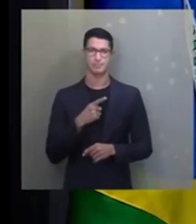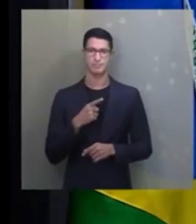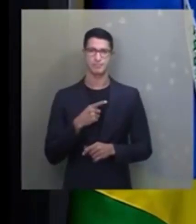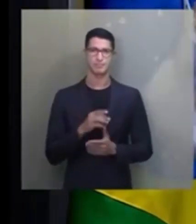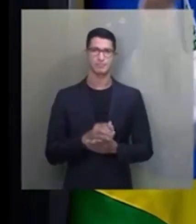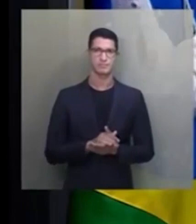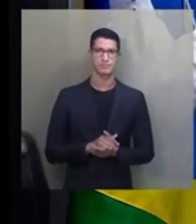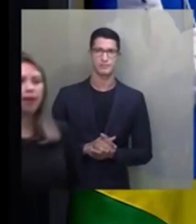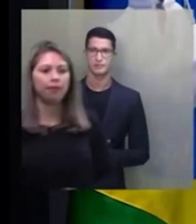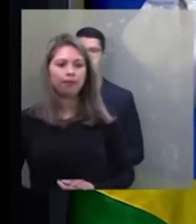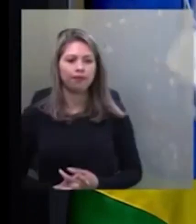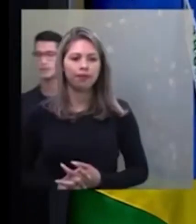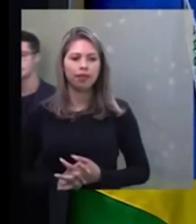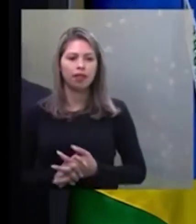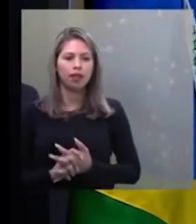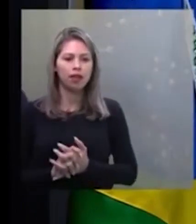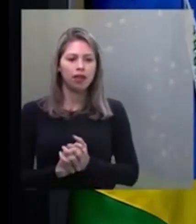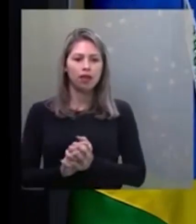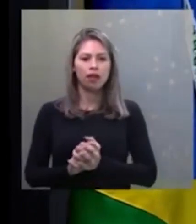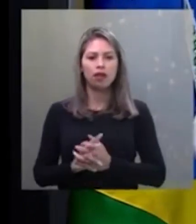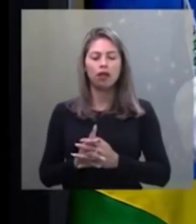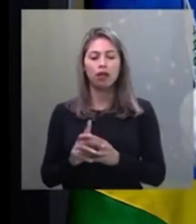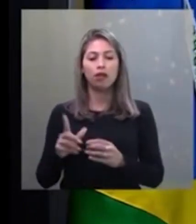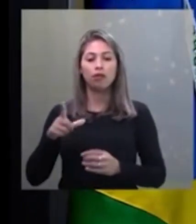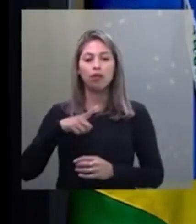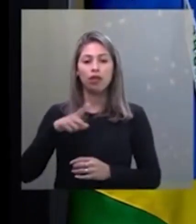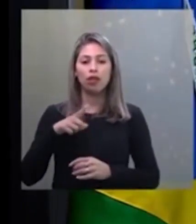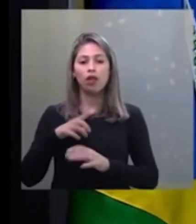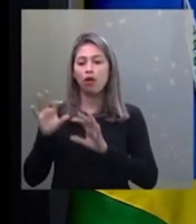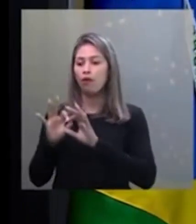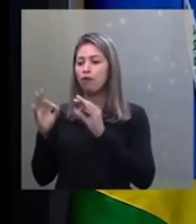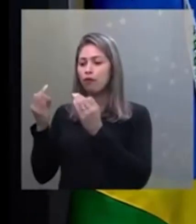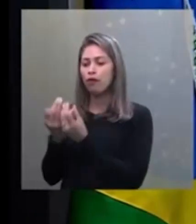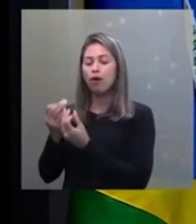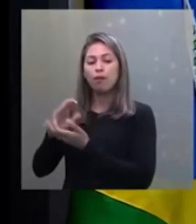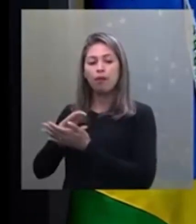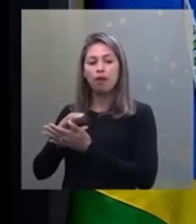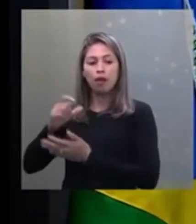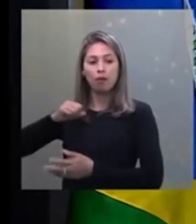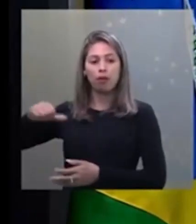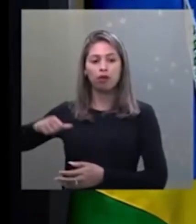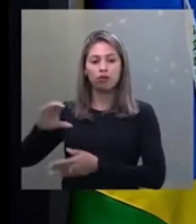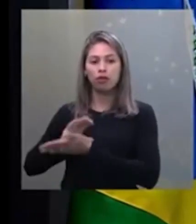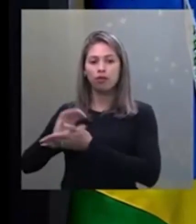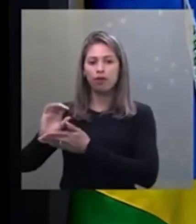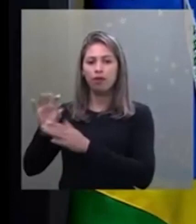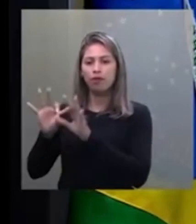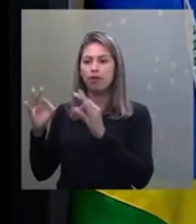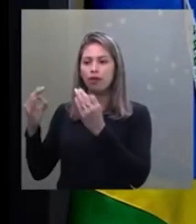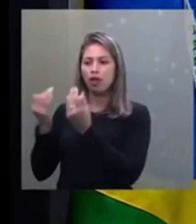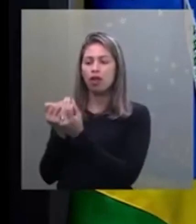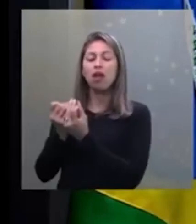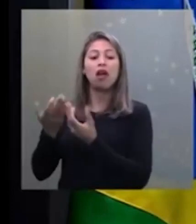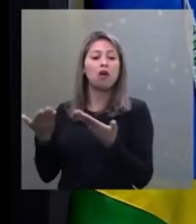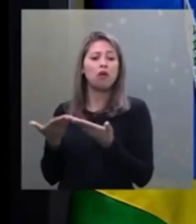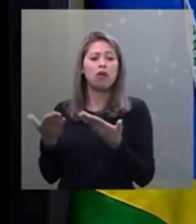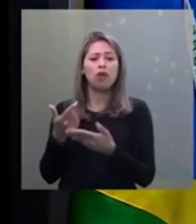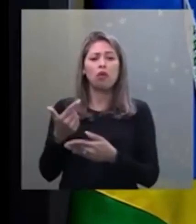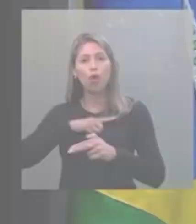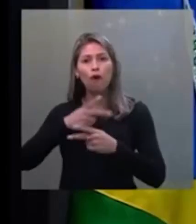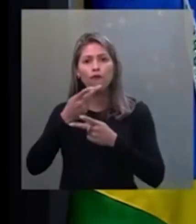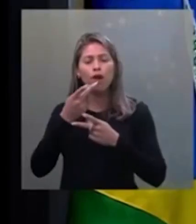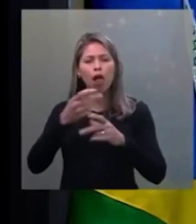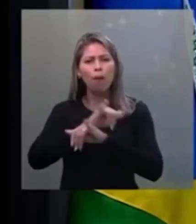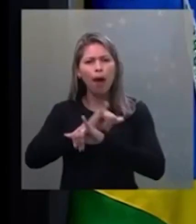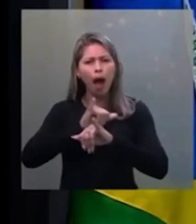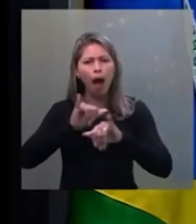tem Bolsa Família, um programa estruturado de 18 anos, mas vai ser outro nome, Renda Brasil ou Auxílio Brasil.